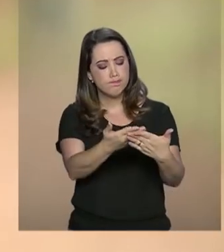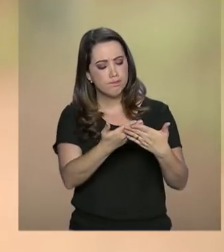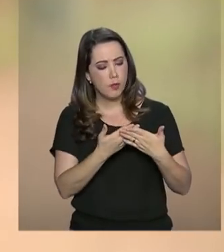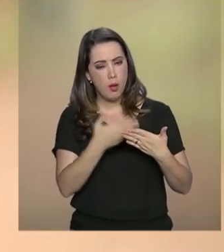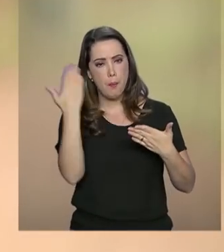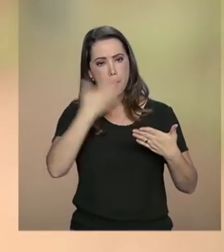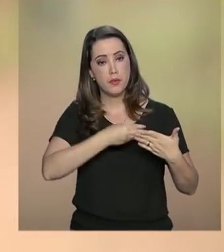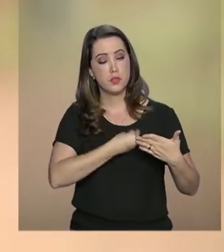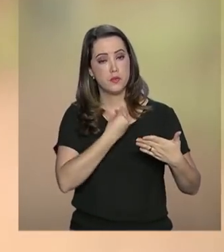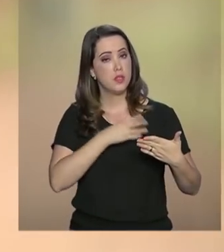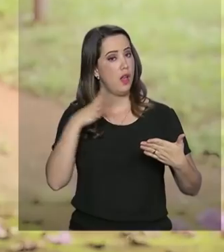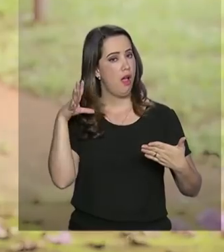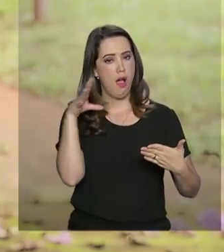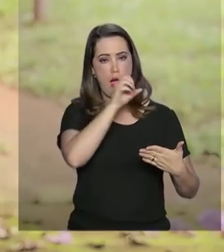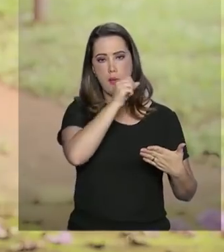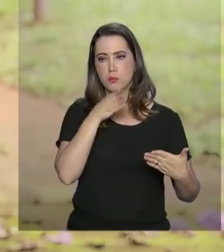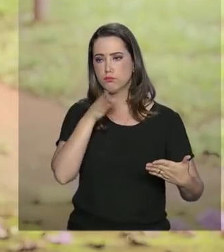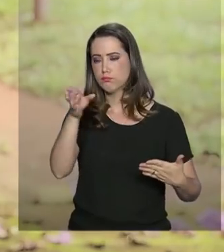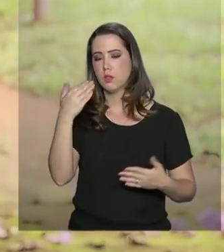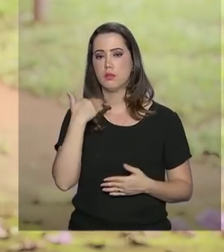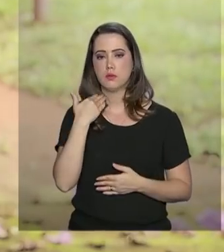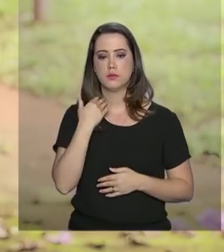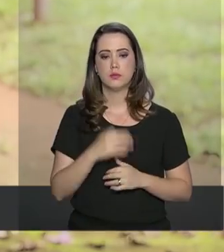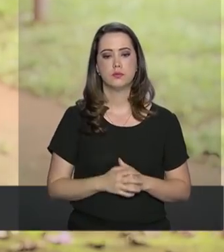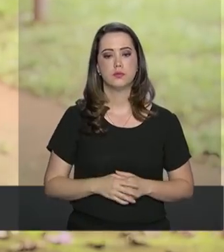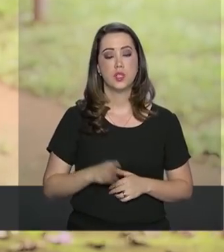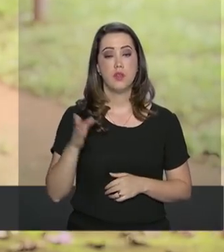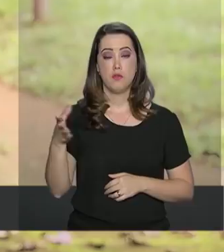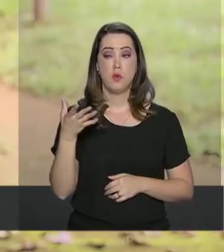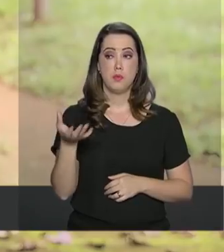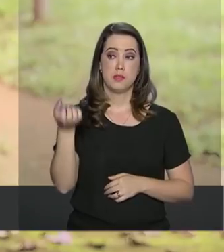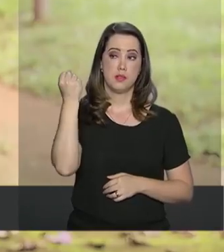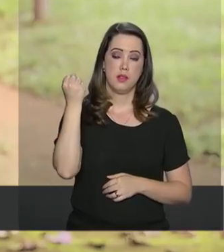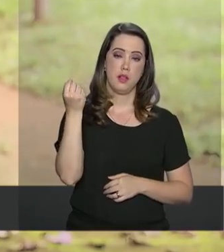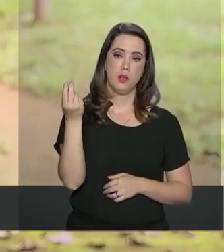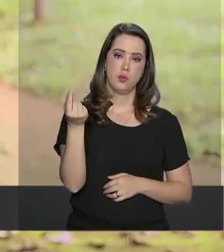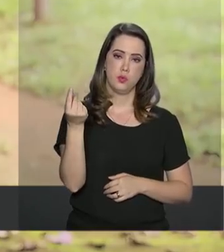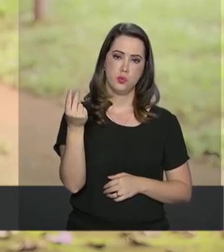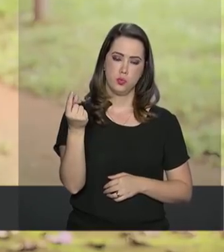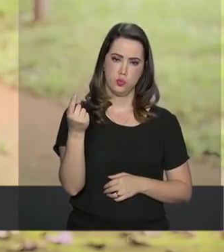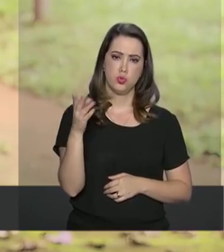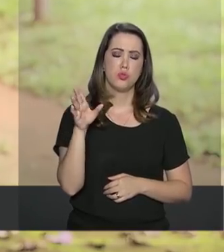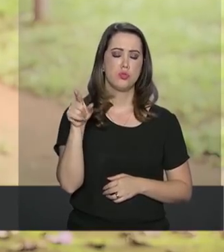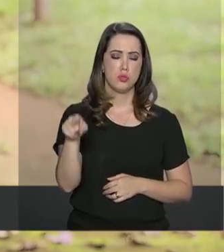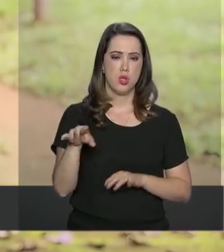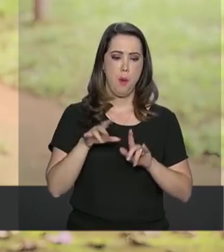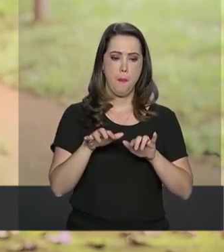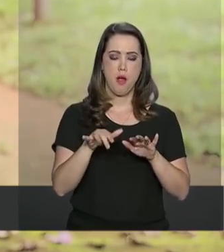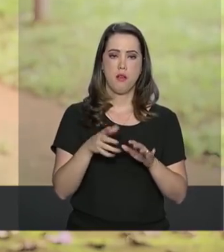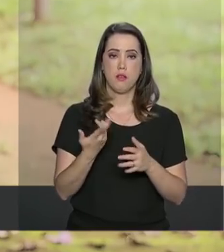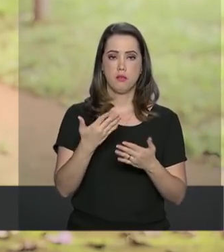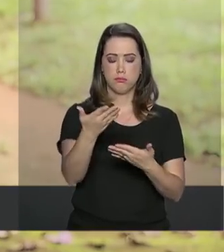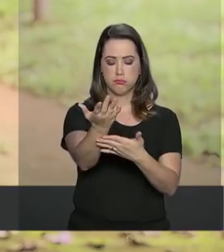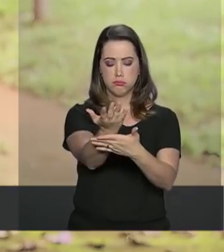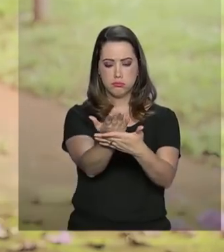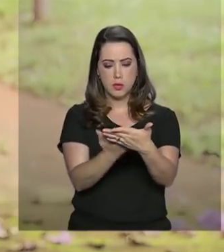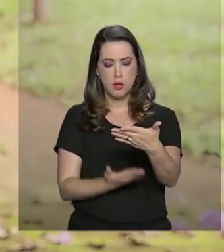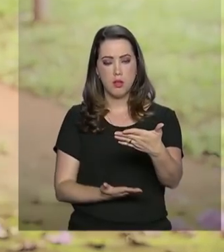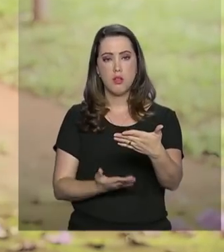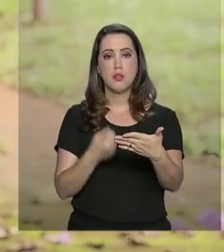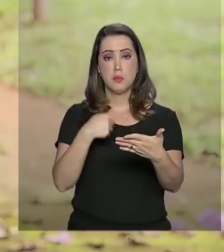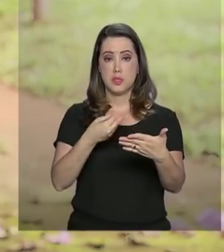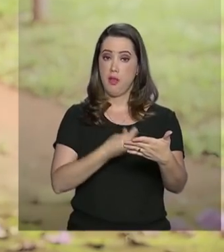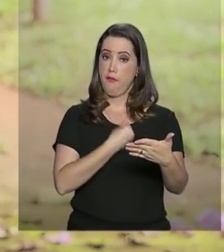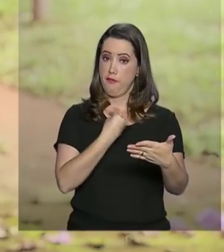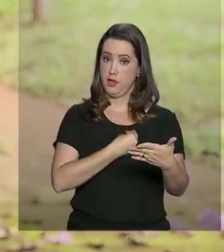vida, vai logo ao banco. Quando eu vou para sacar o dinheiro, que tiro no caixa eletrônico, vem o aviso para fazer o